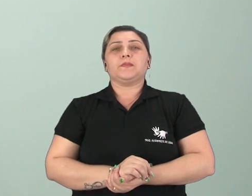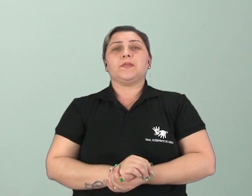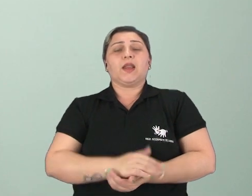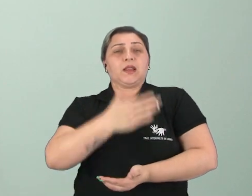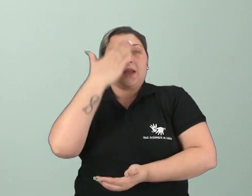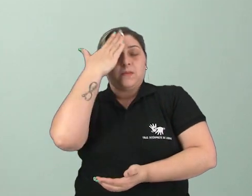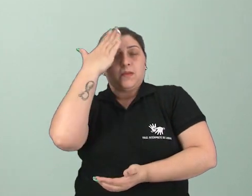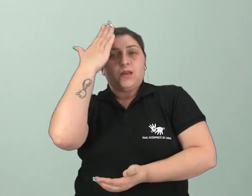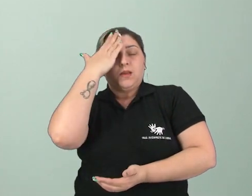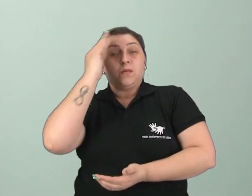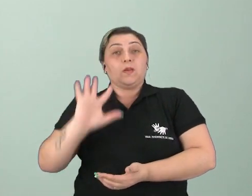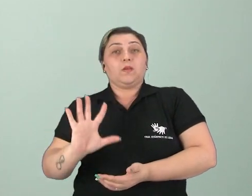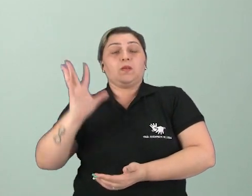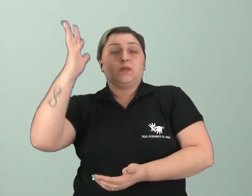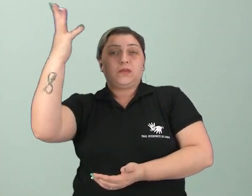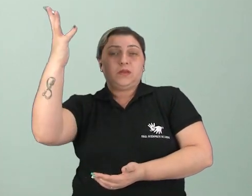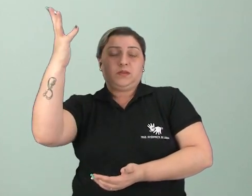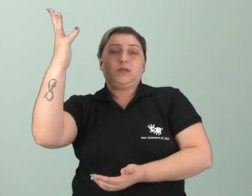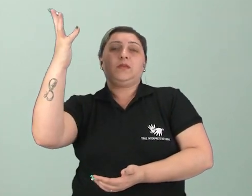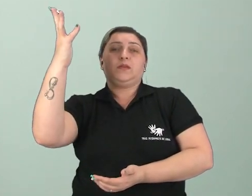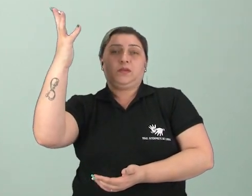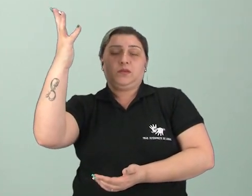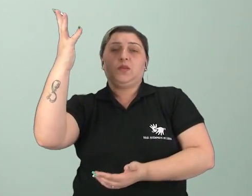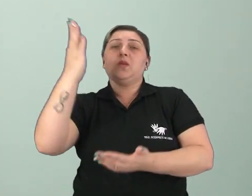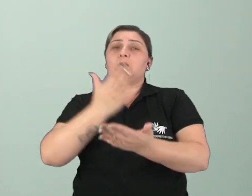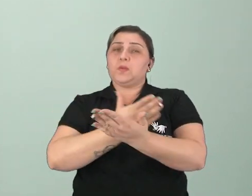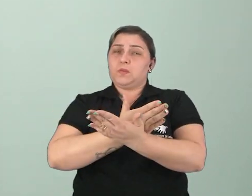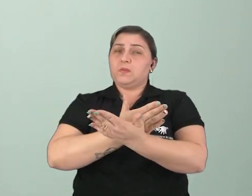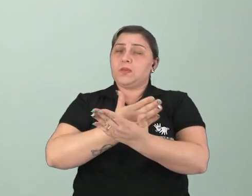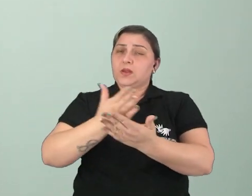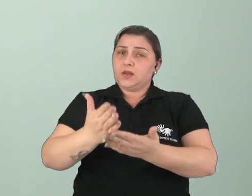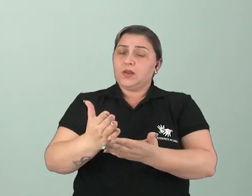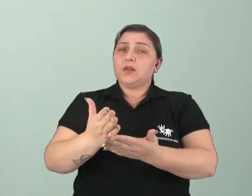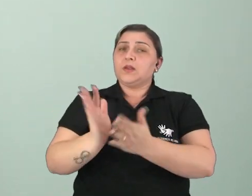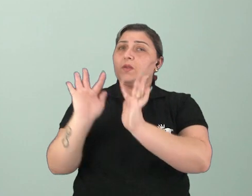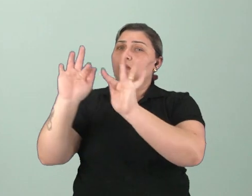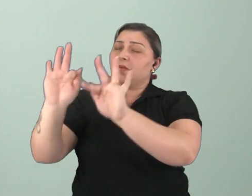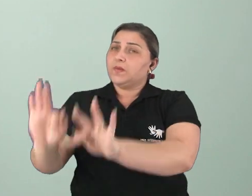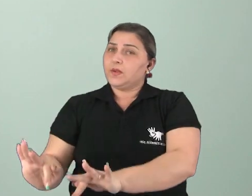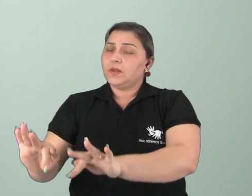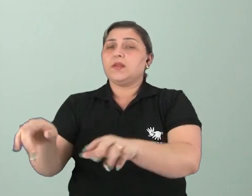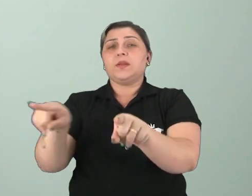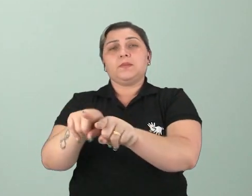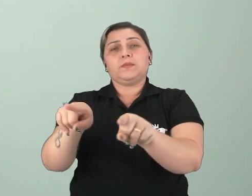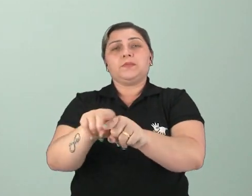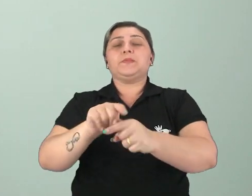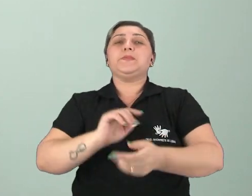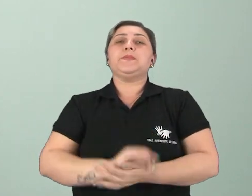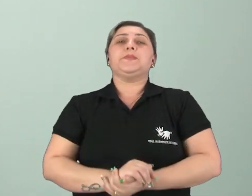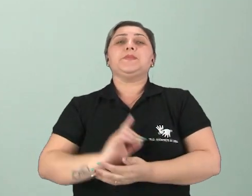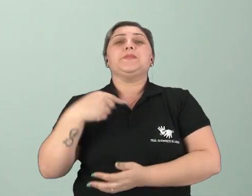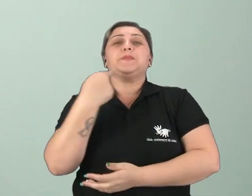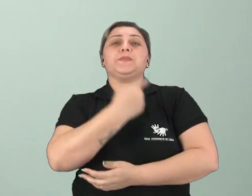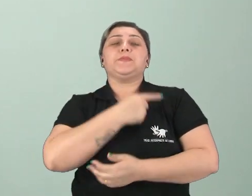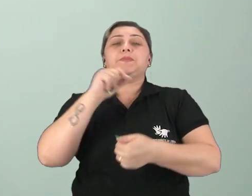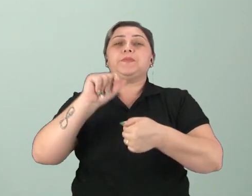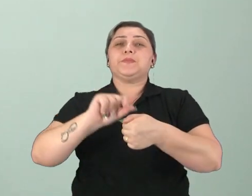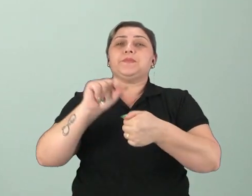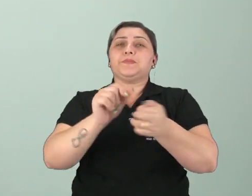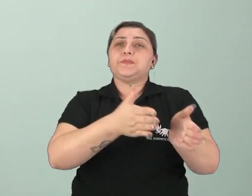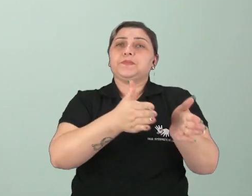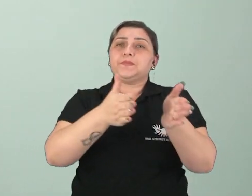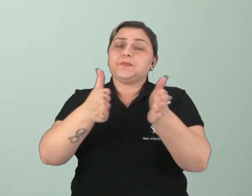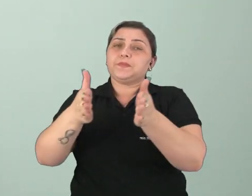identificar os acontecimentos que marcam o início desses períodos e o fim deles também. Então a gente vai fazer essa